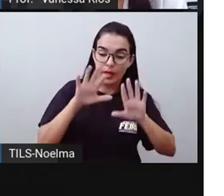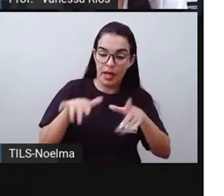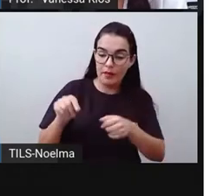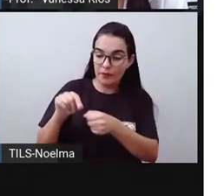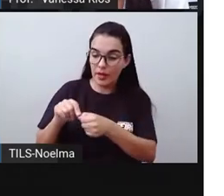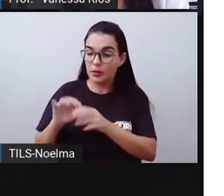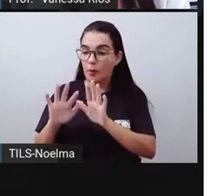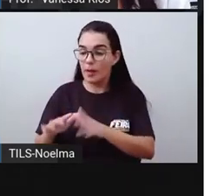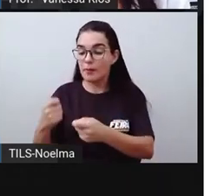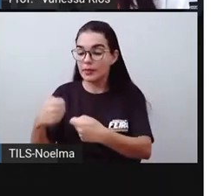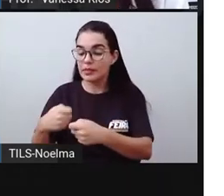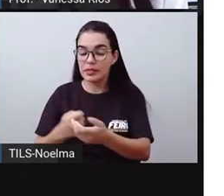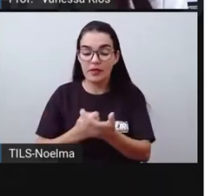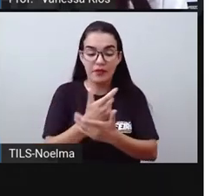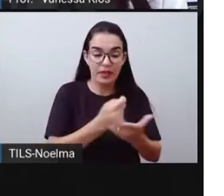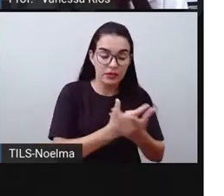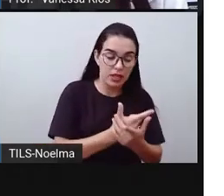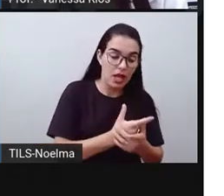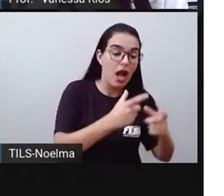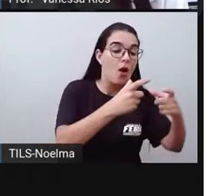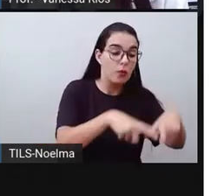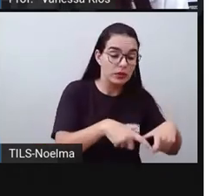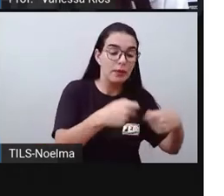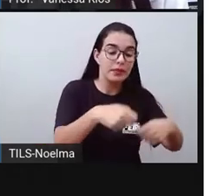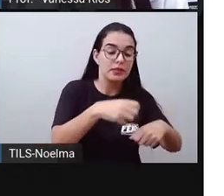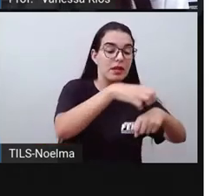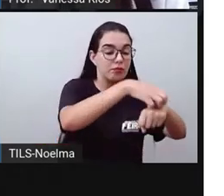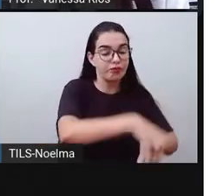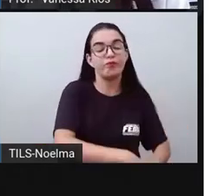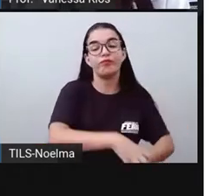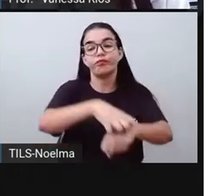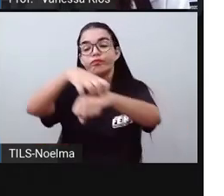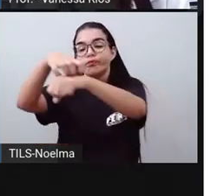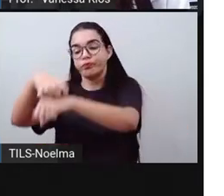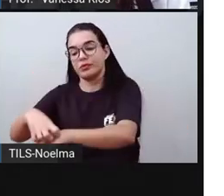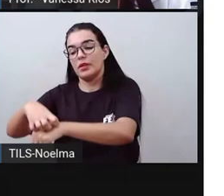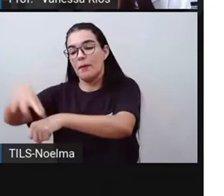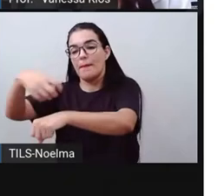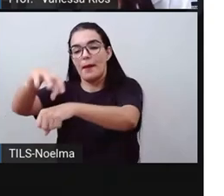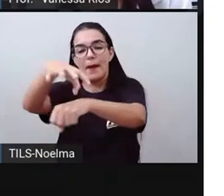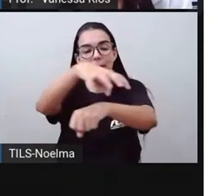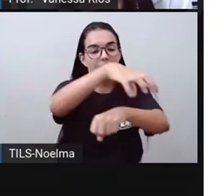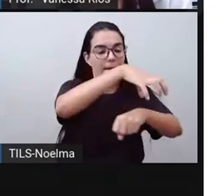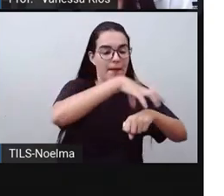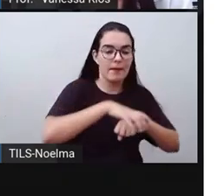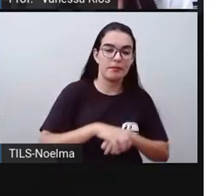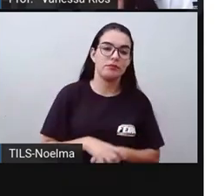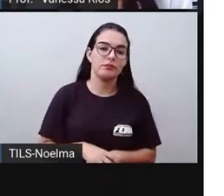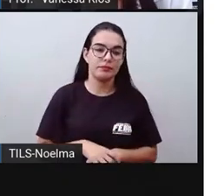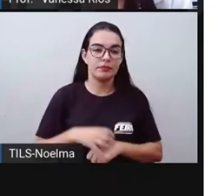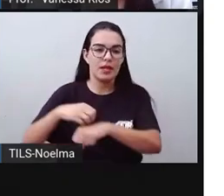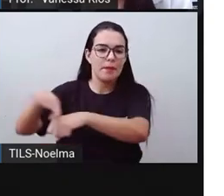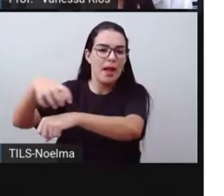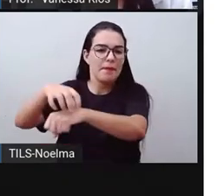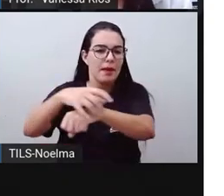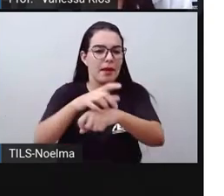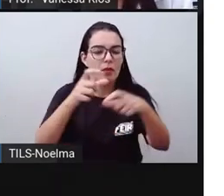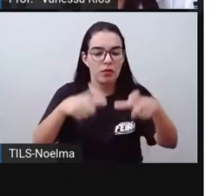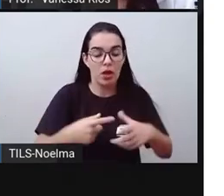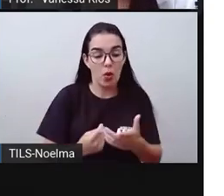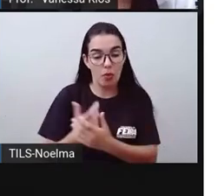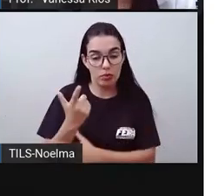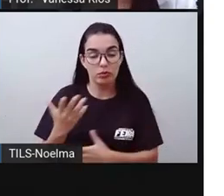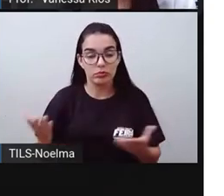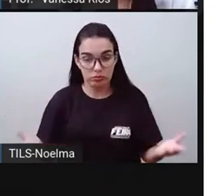vendido e, ao ser vendido, ele precisa chegar aos locais que compraram, que